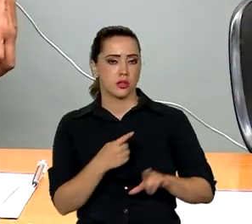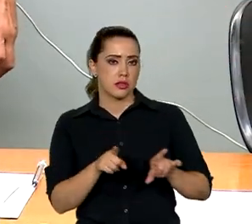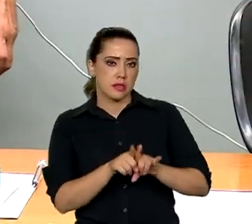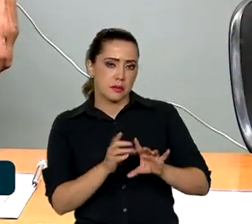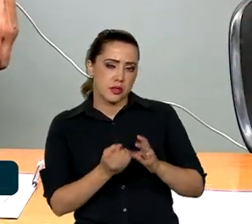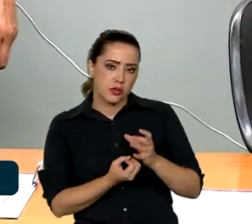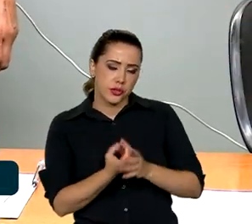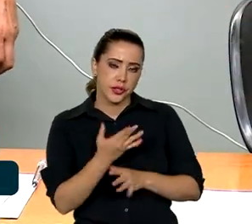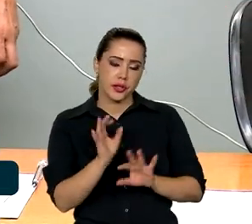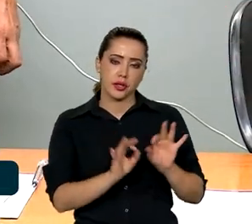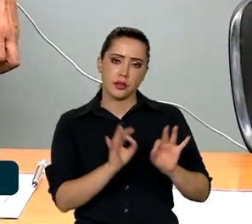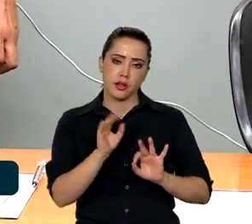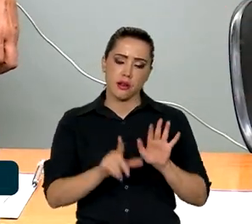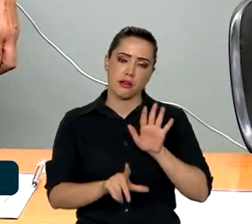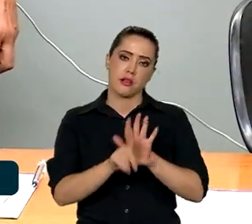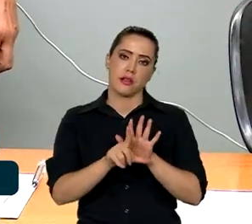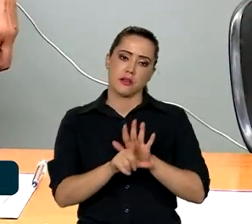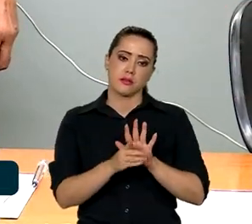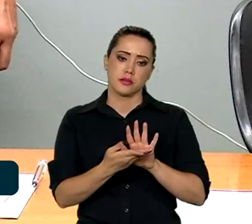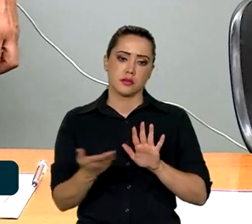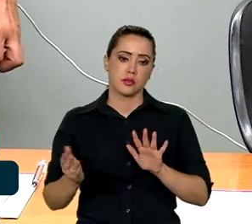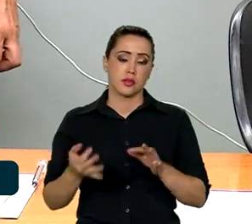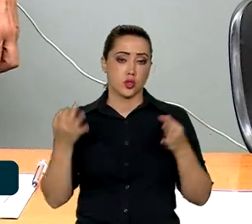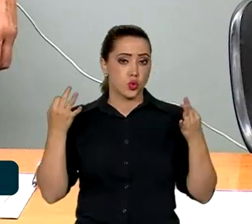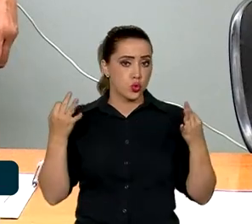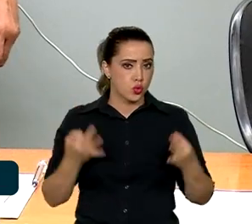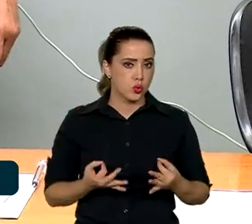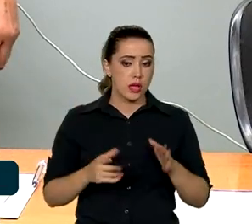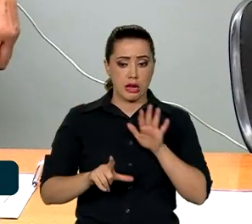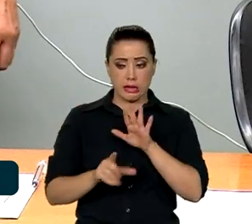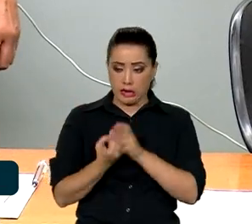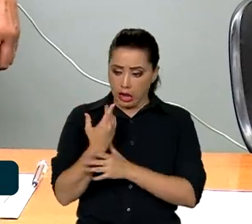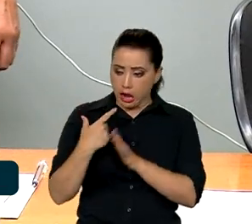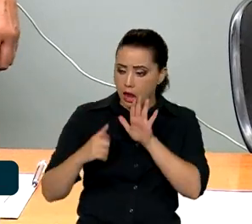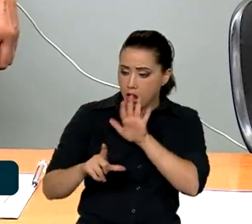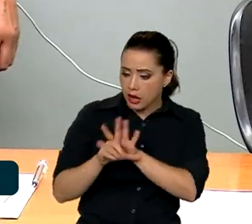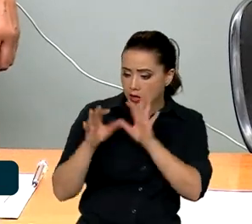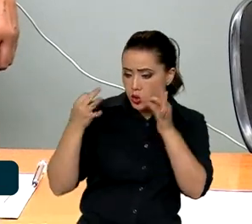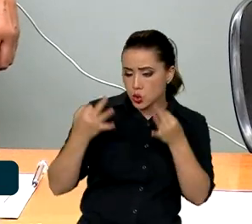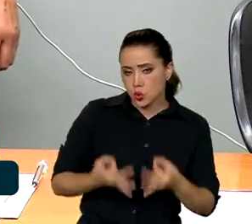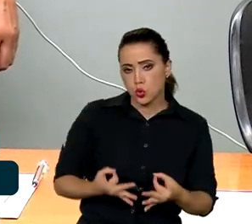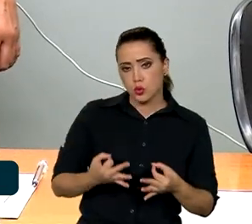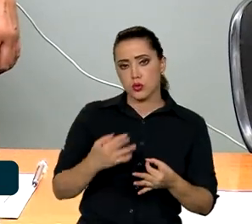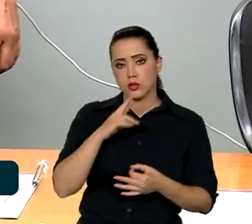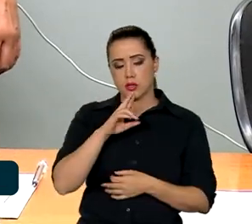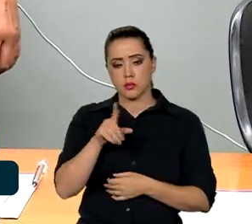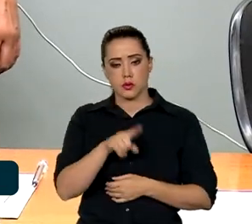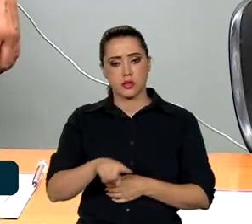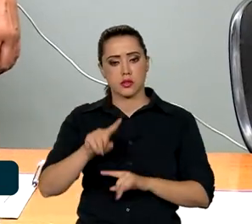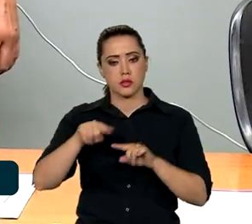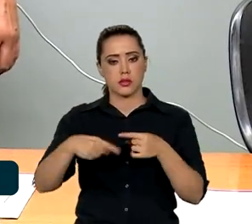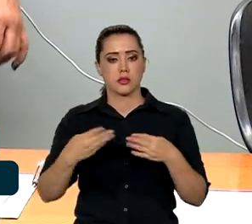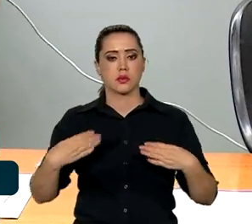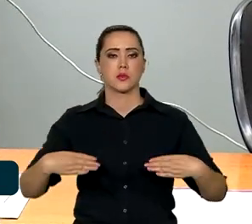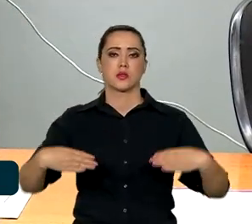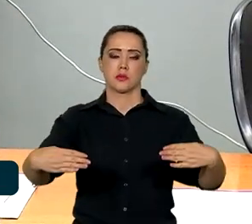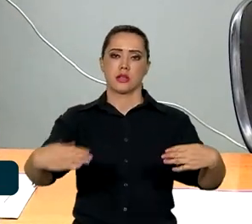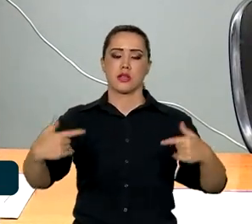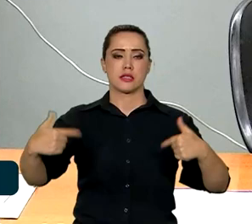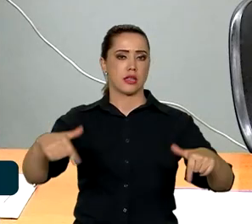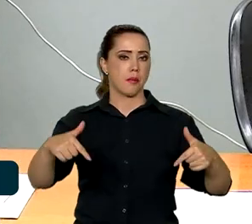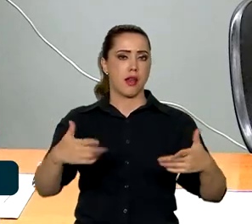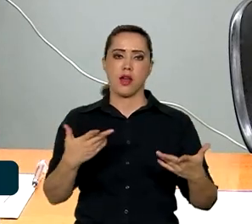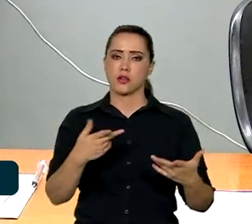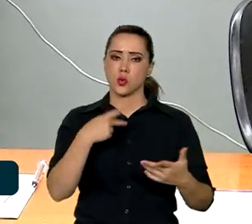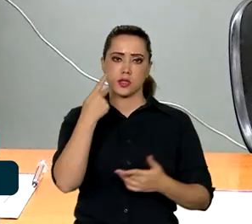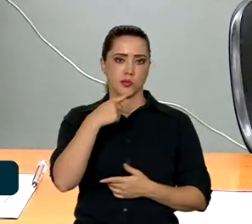de elaborarmos leis justas, leis que atendam esses objetivos, e depois os ministérios executarem as